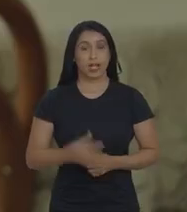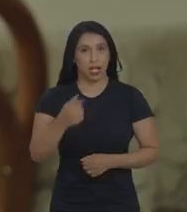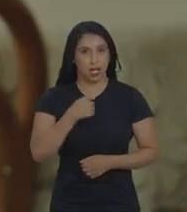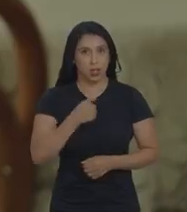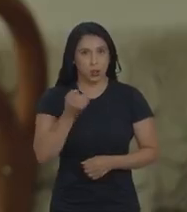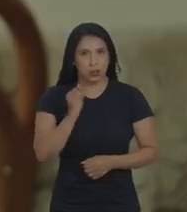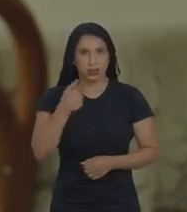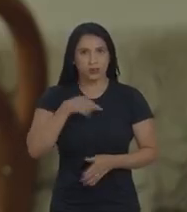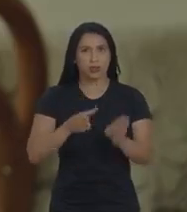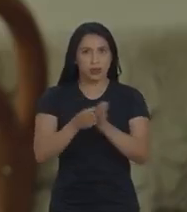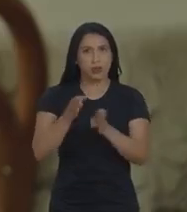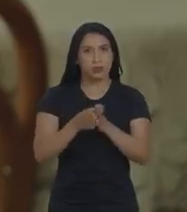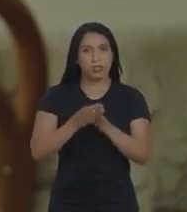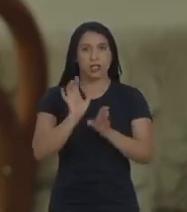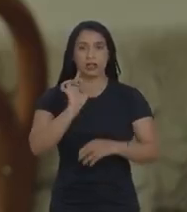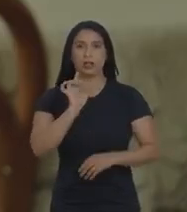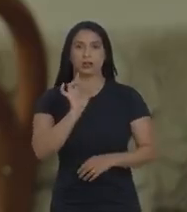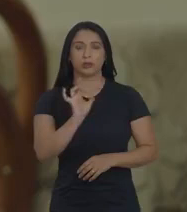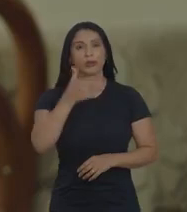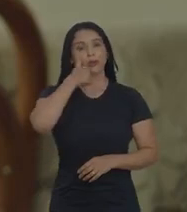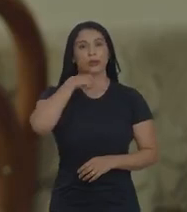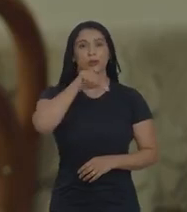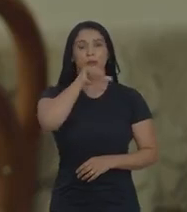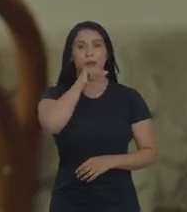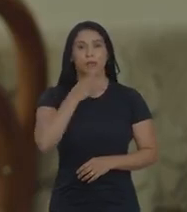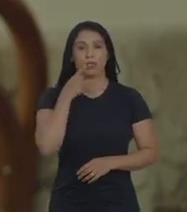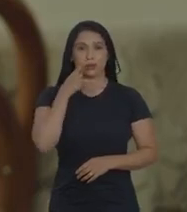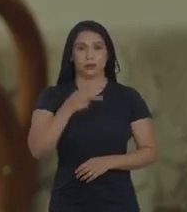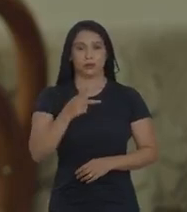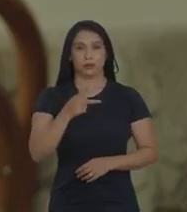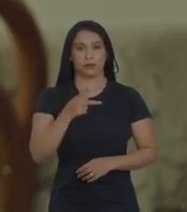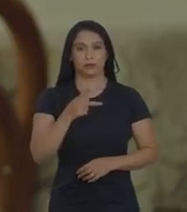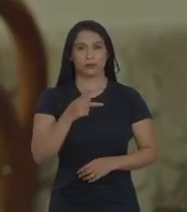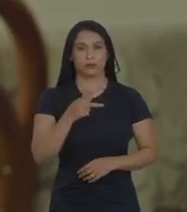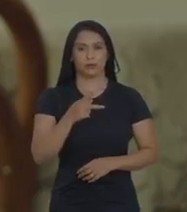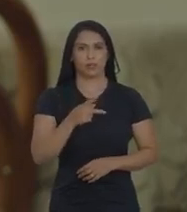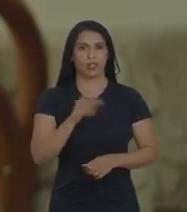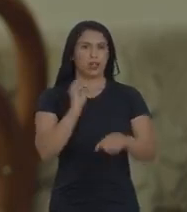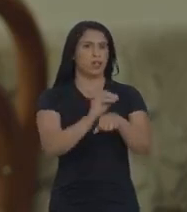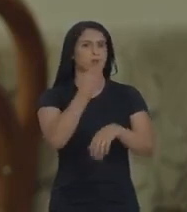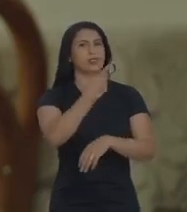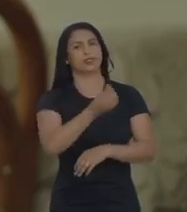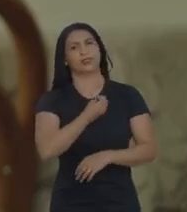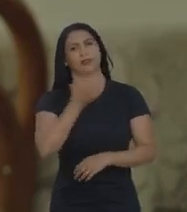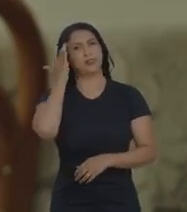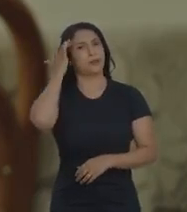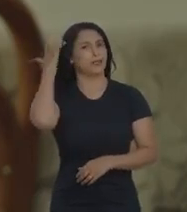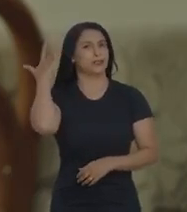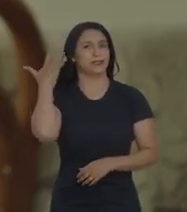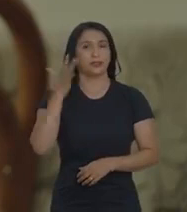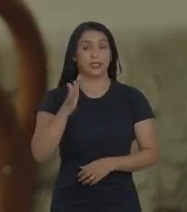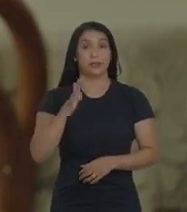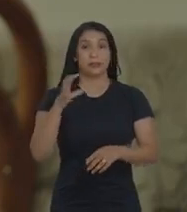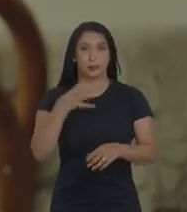Eu, se fosse aconselhá-lo só como mãe, eu diria, a cuidar de sua vida, que é mais prático, mas